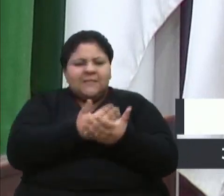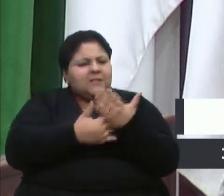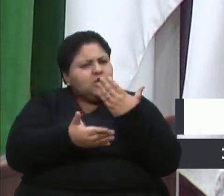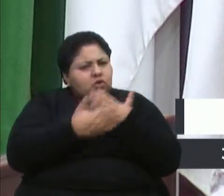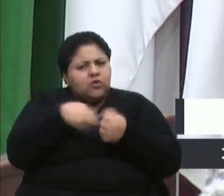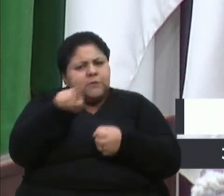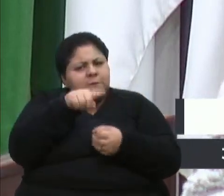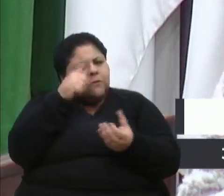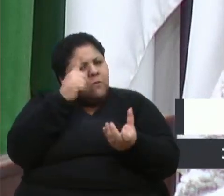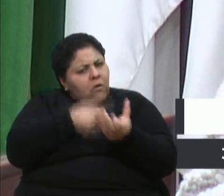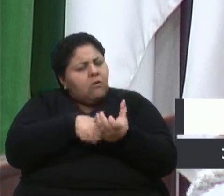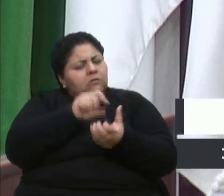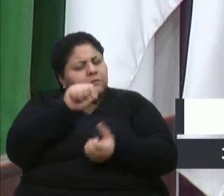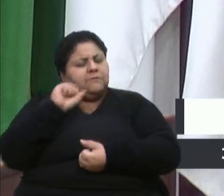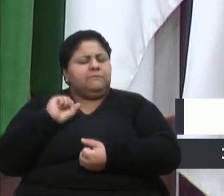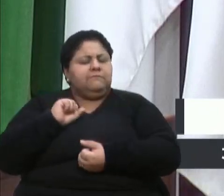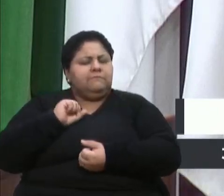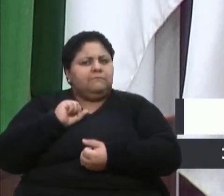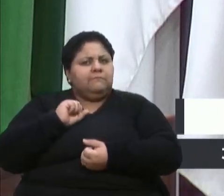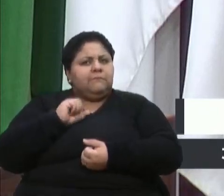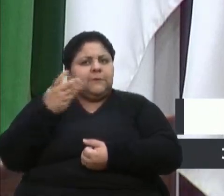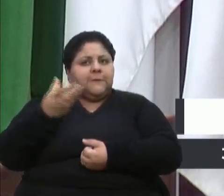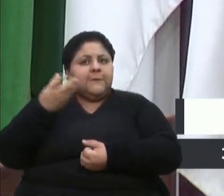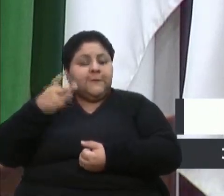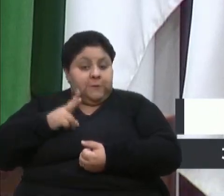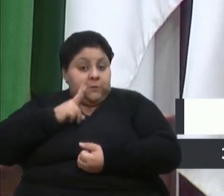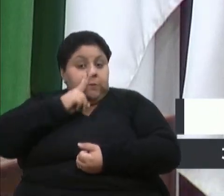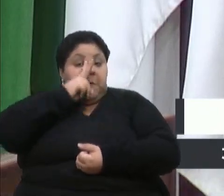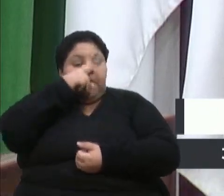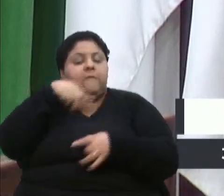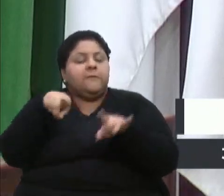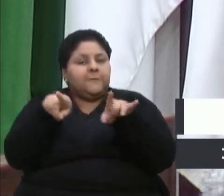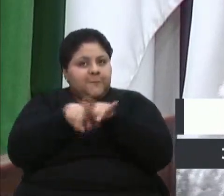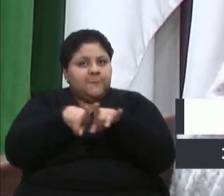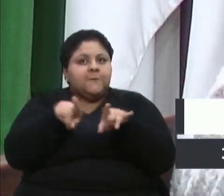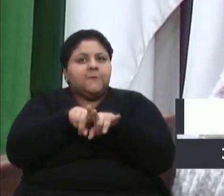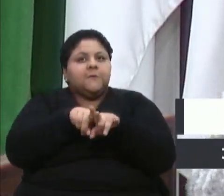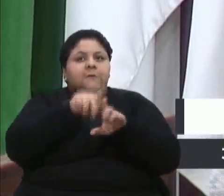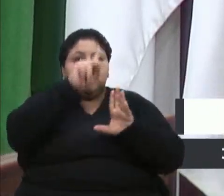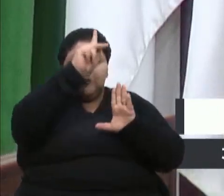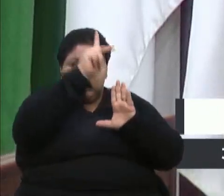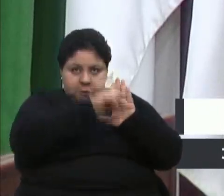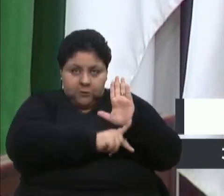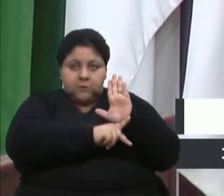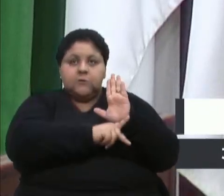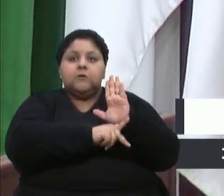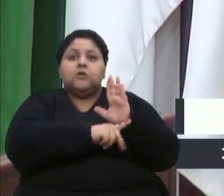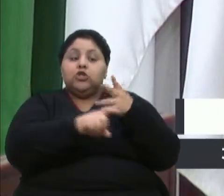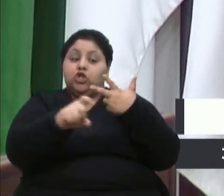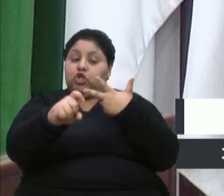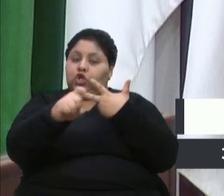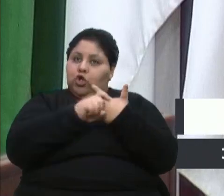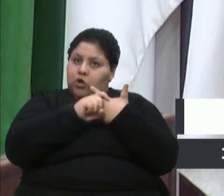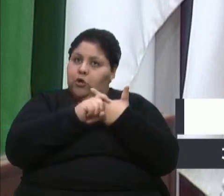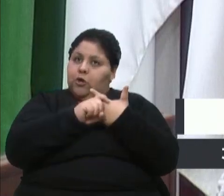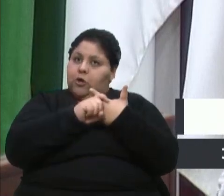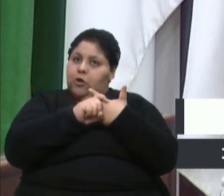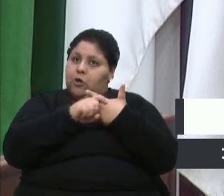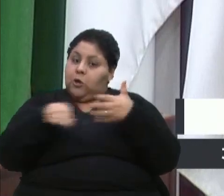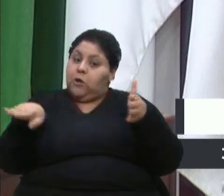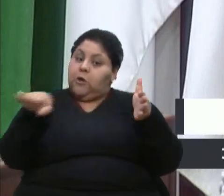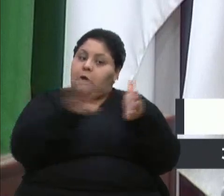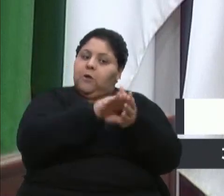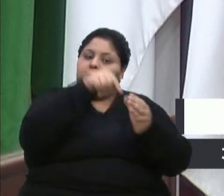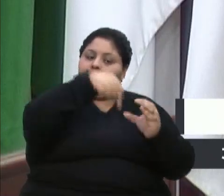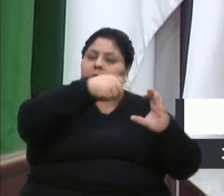concordam com isso. Quero reforçar também, reestabelecendo aqui isso, que esse é um projeto do Executivo que veio para essa casa e que